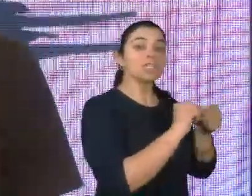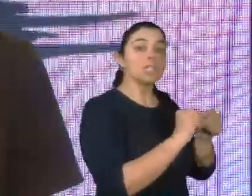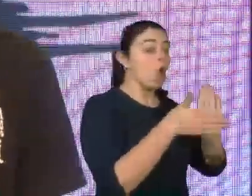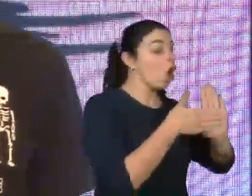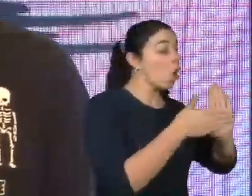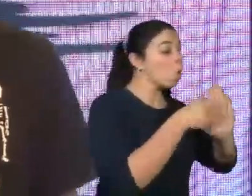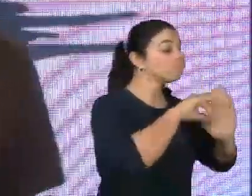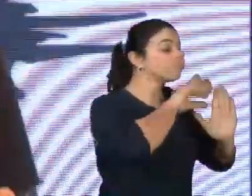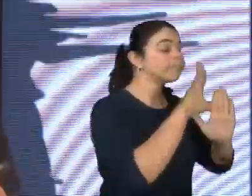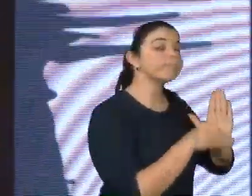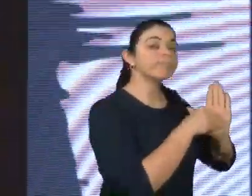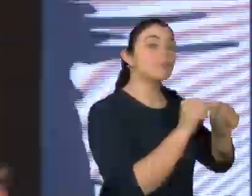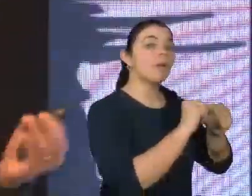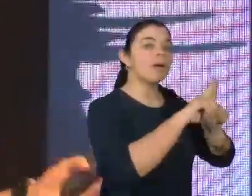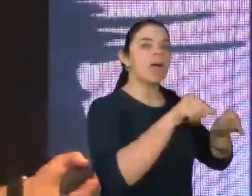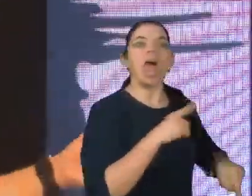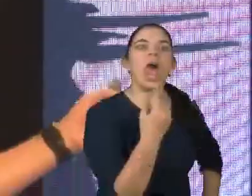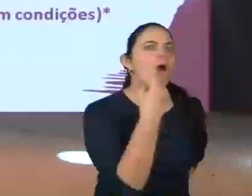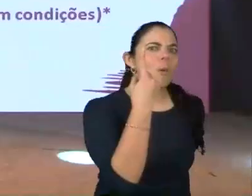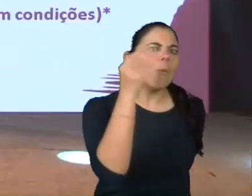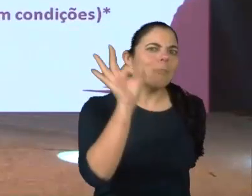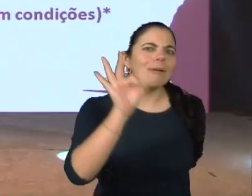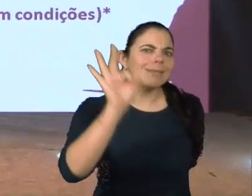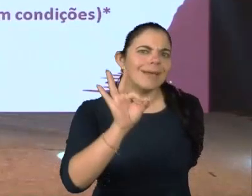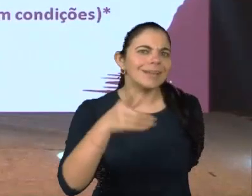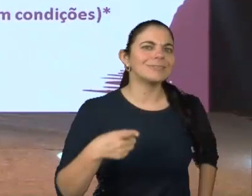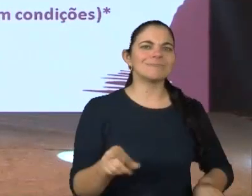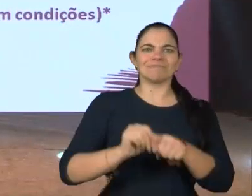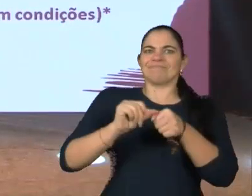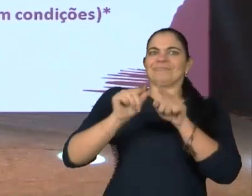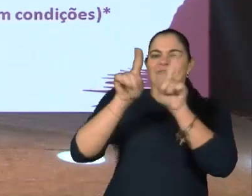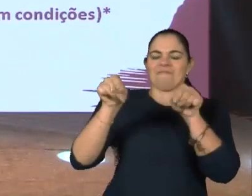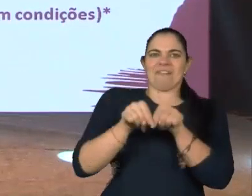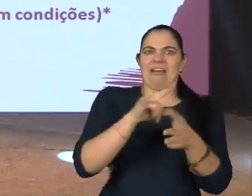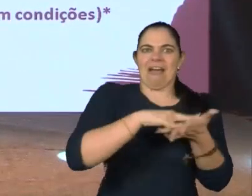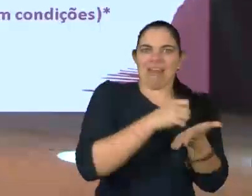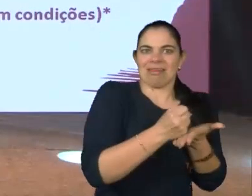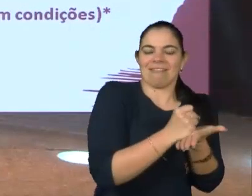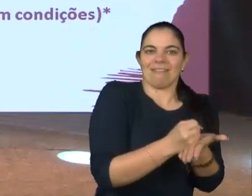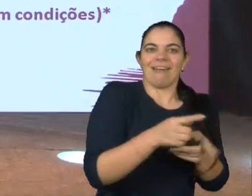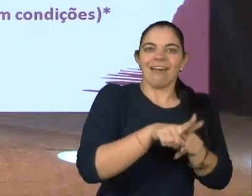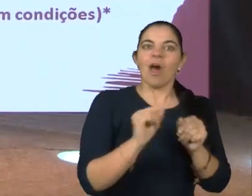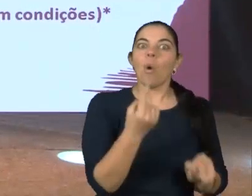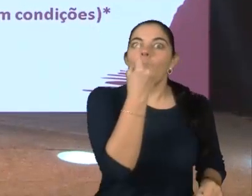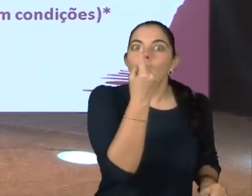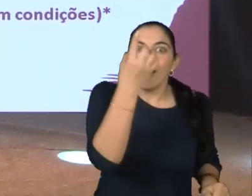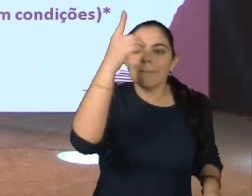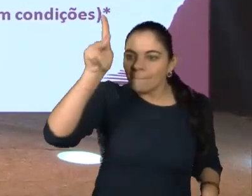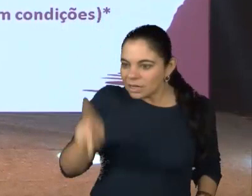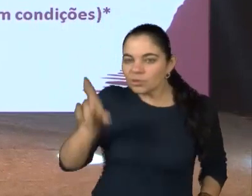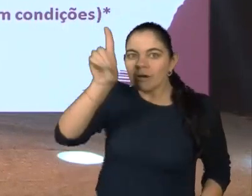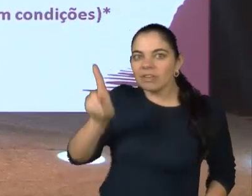pessoas com deficiência representam apenas 1% do total de empregos formais. Estima-se que, para cada uma pessoa com